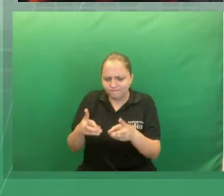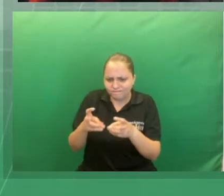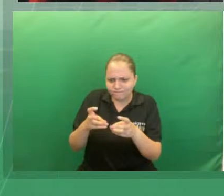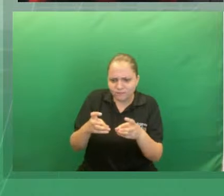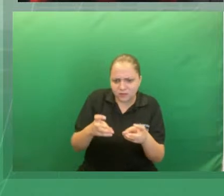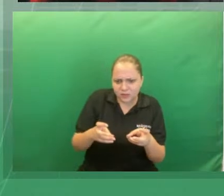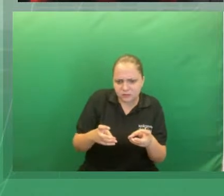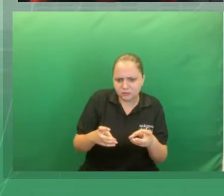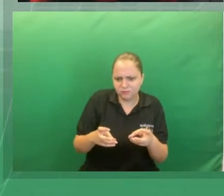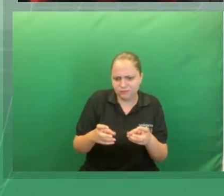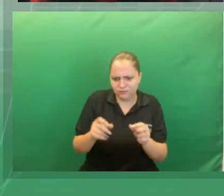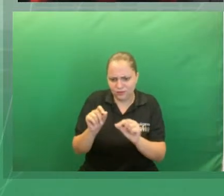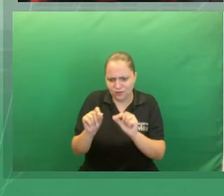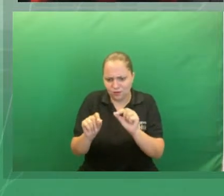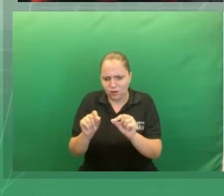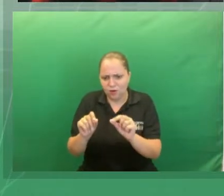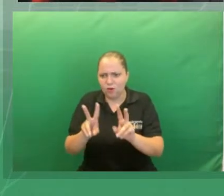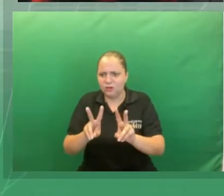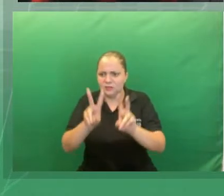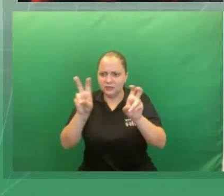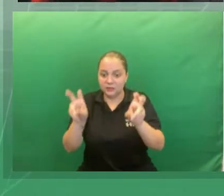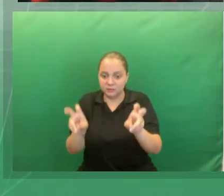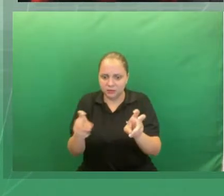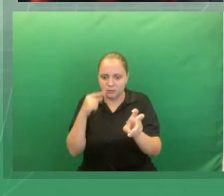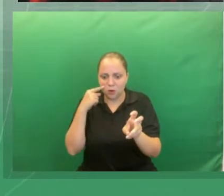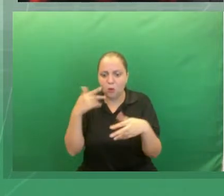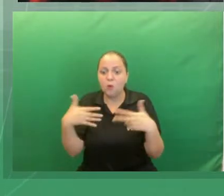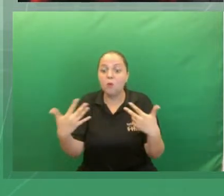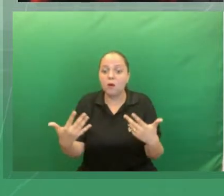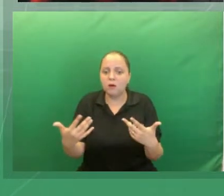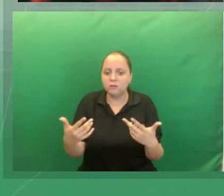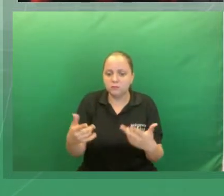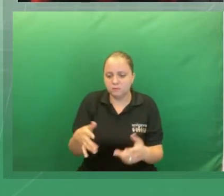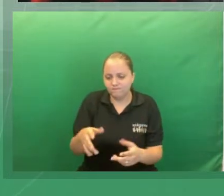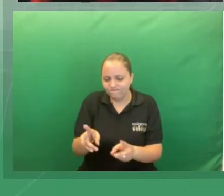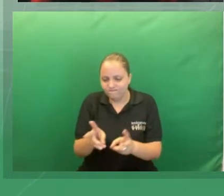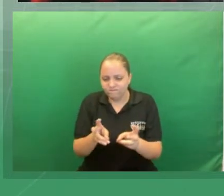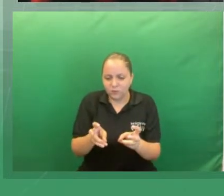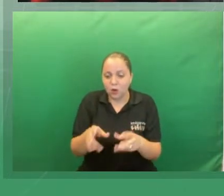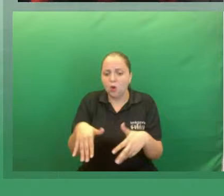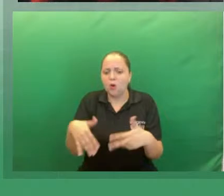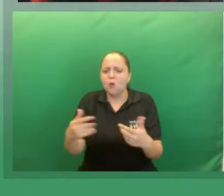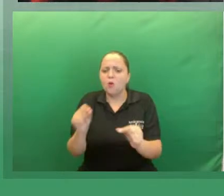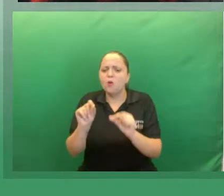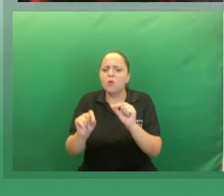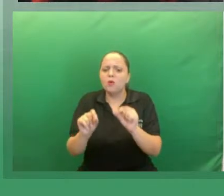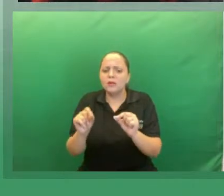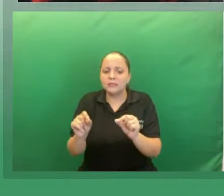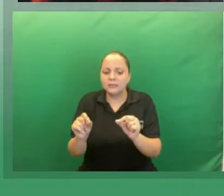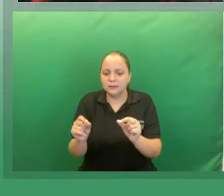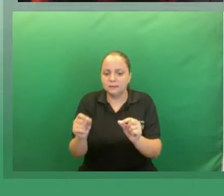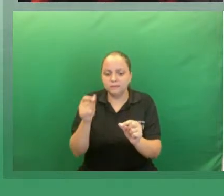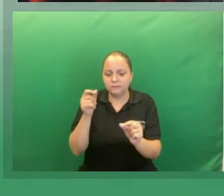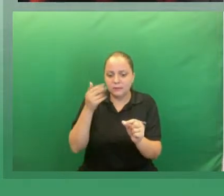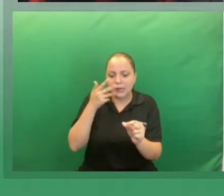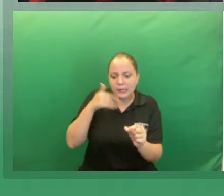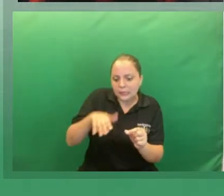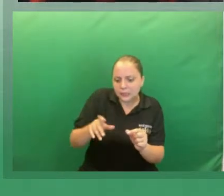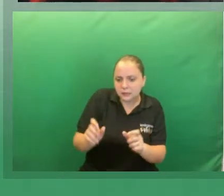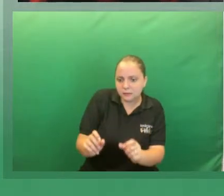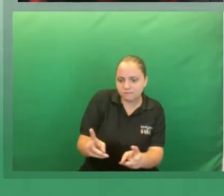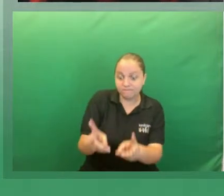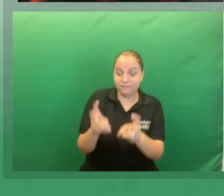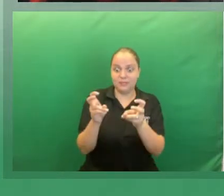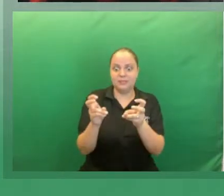temática que prosseguem o despertar da consciência de identidade racial da criança na literatura infantil.